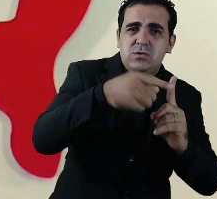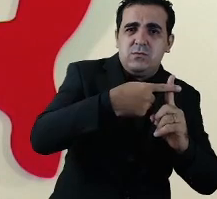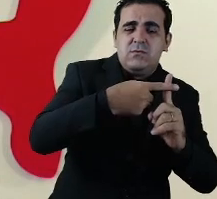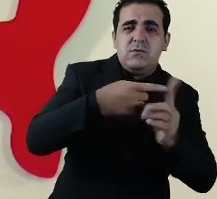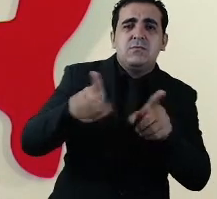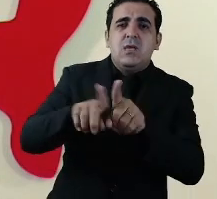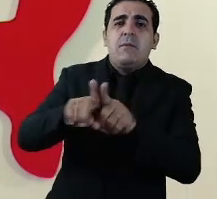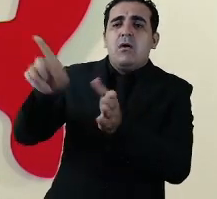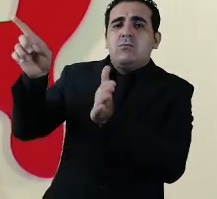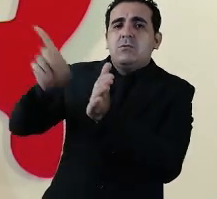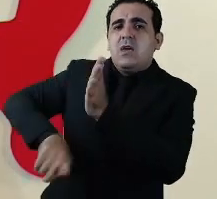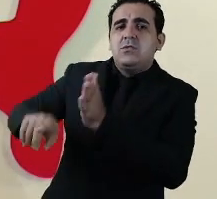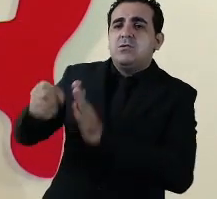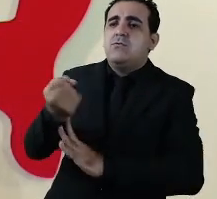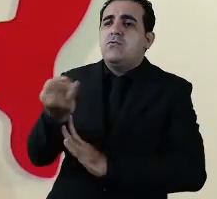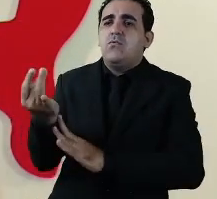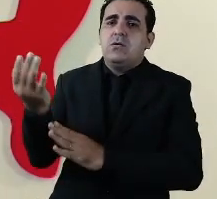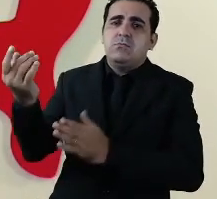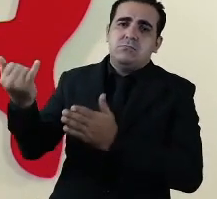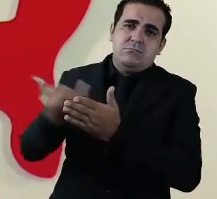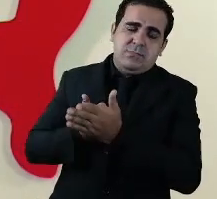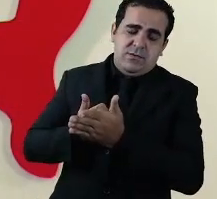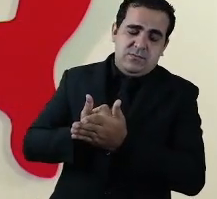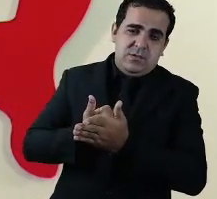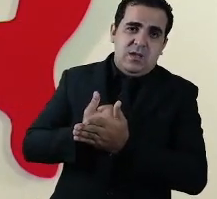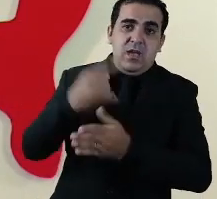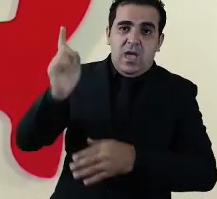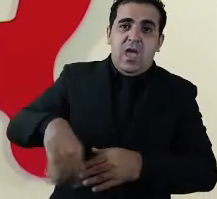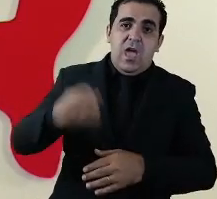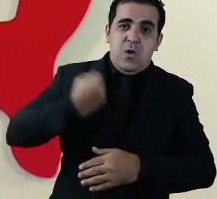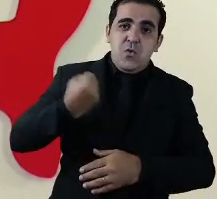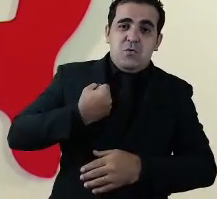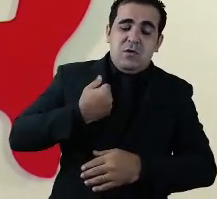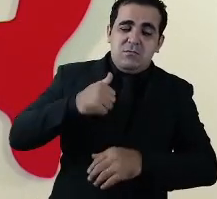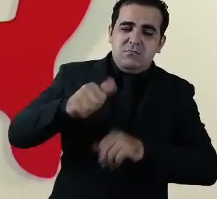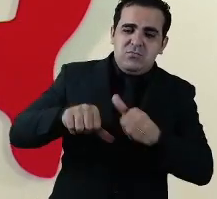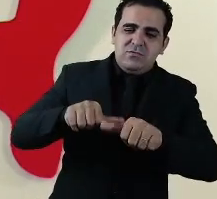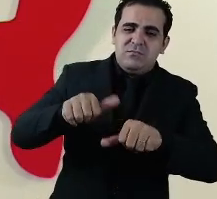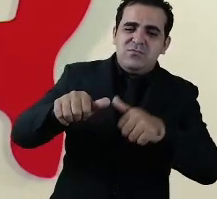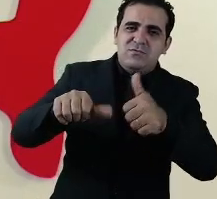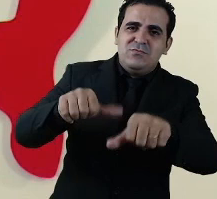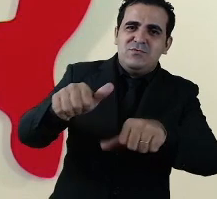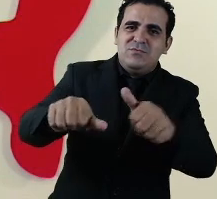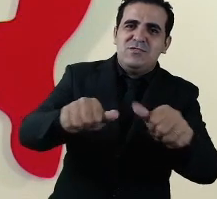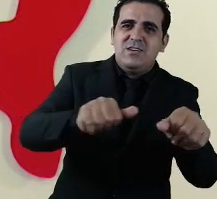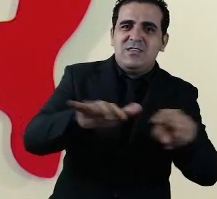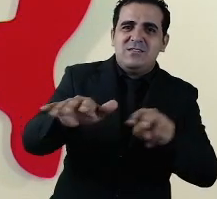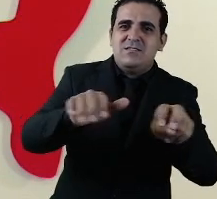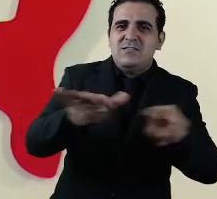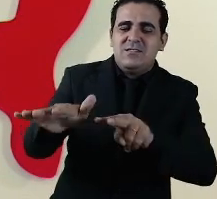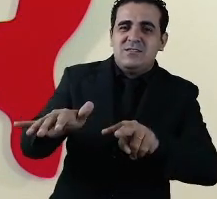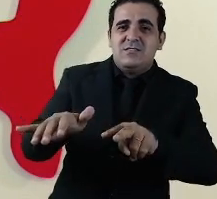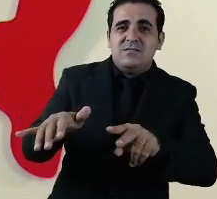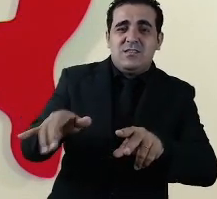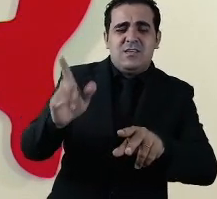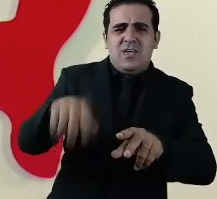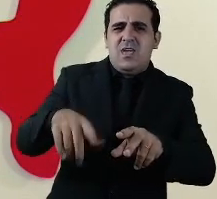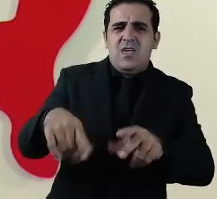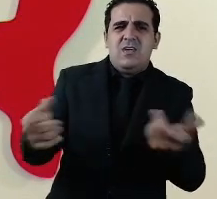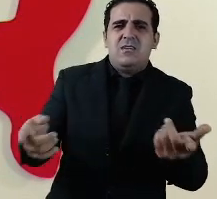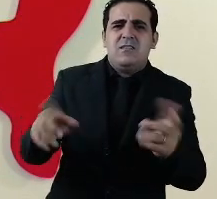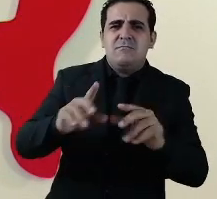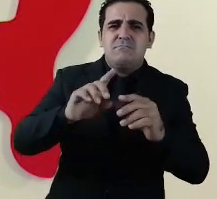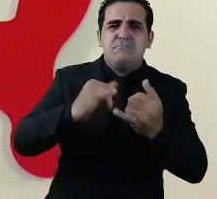testes negativos por isso que este é um número que muda a cada semana obviamente é ficcional